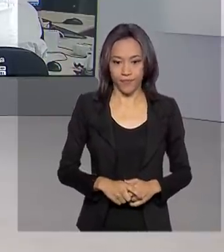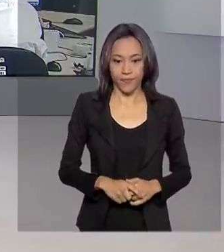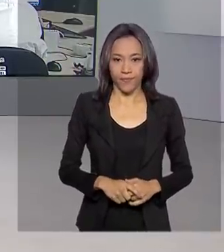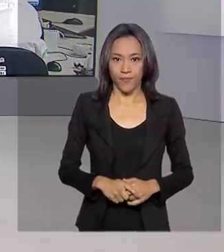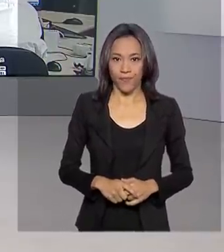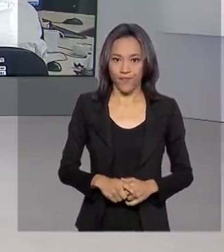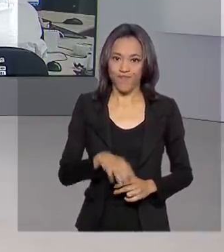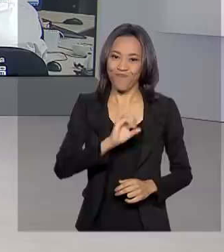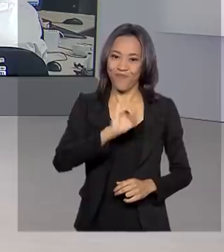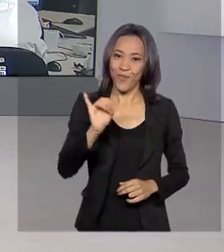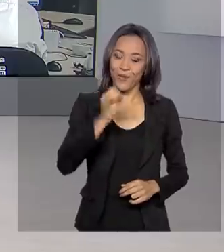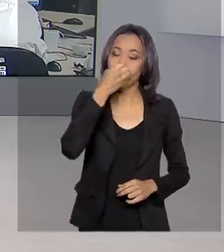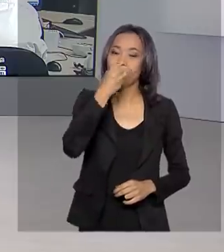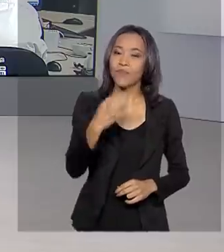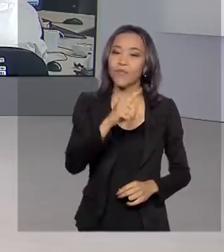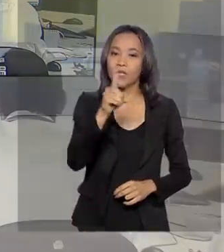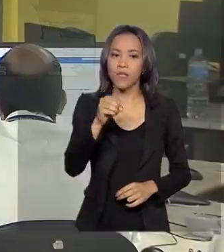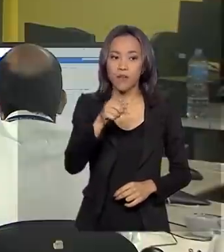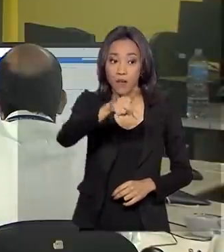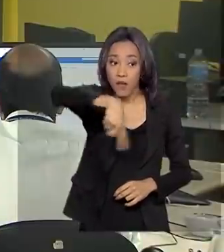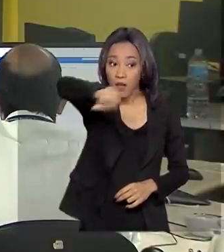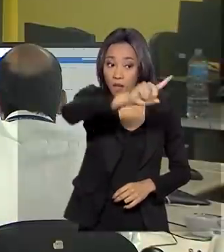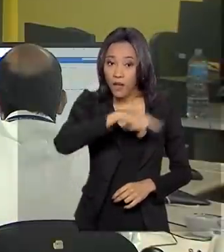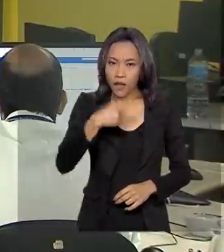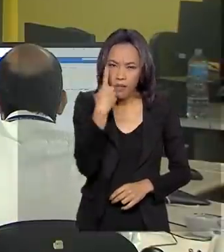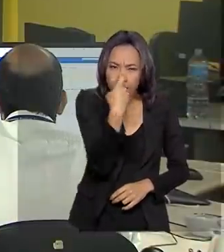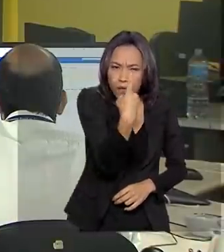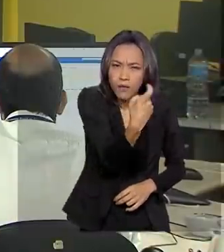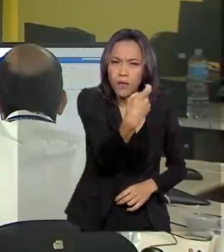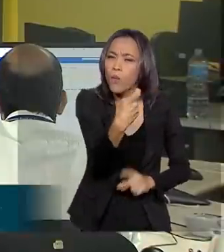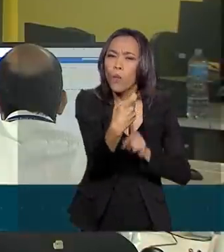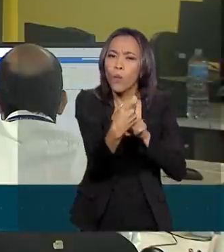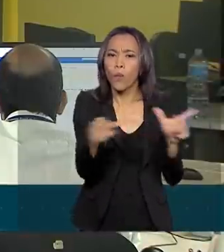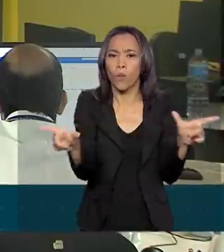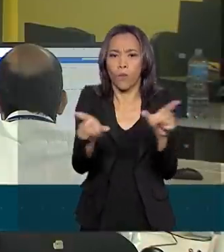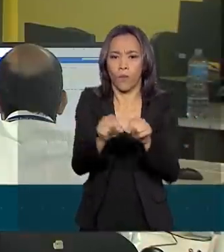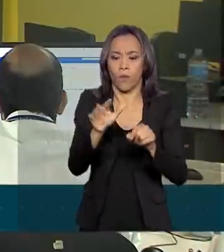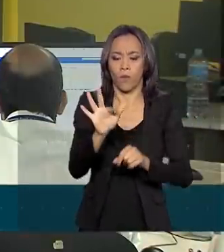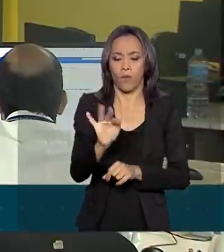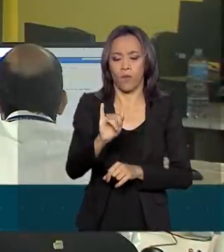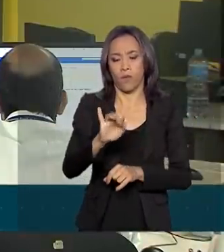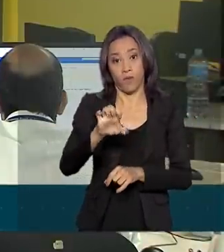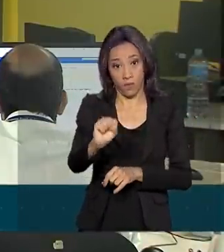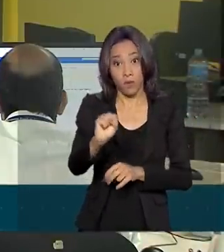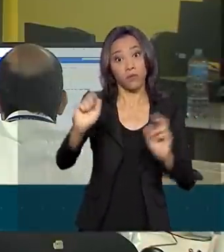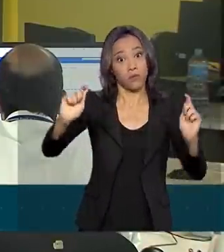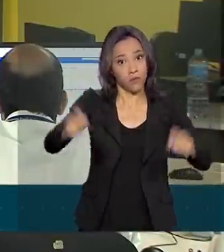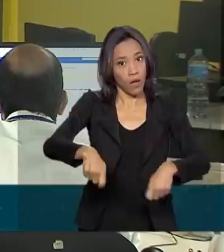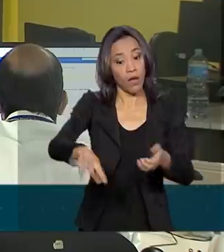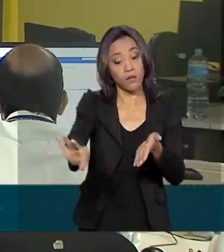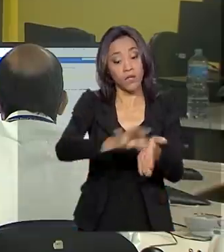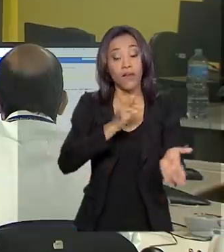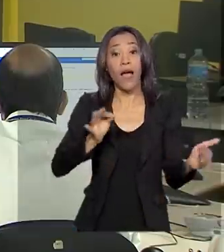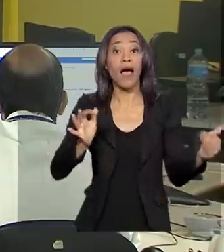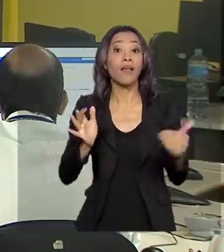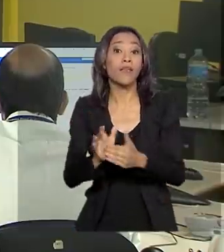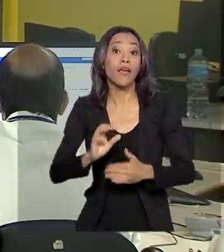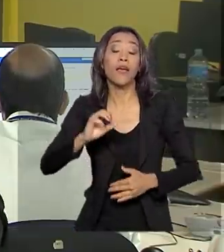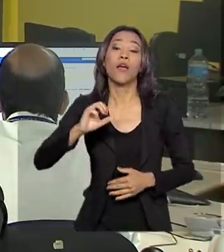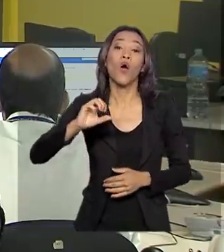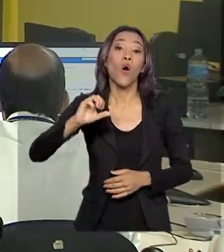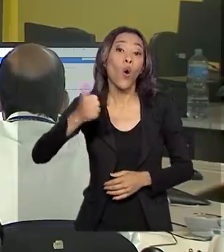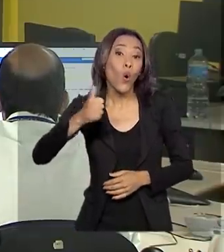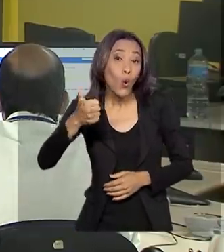Oi, Renata, bom dia. Os interessados no FIES, o Fundo de Financiamento Estudantil, vão poder se inscrever até às 11h59